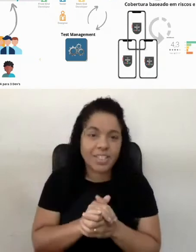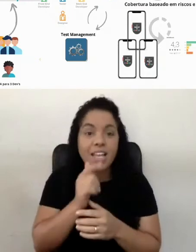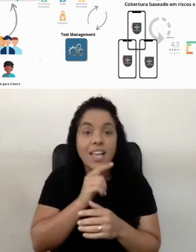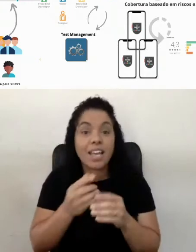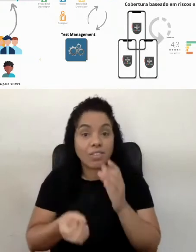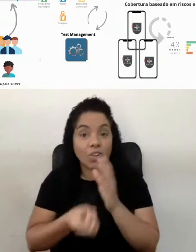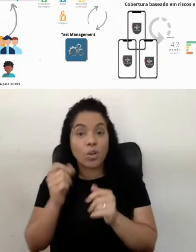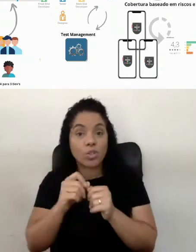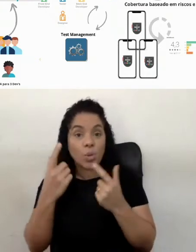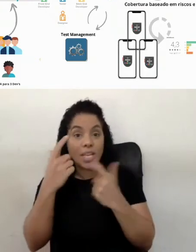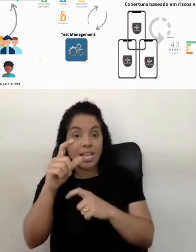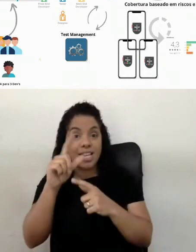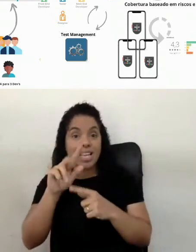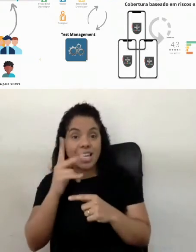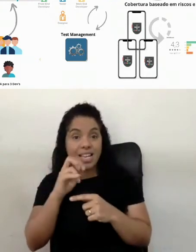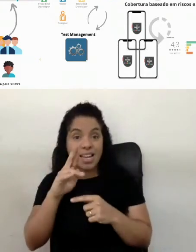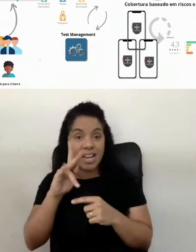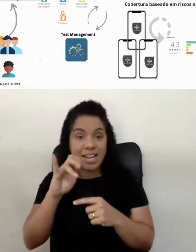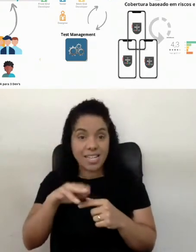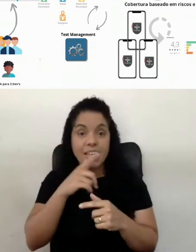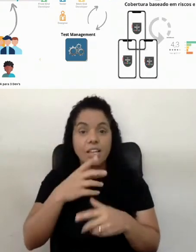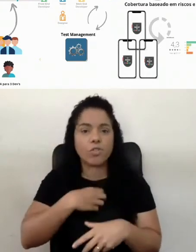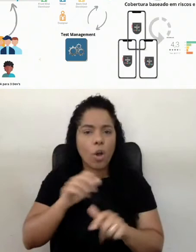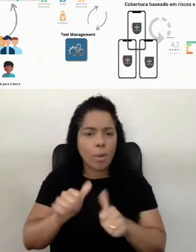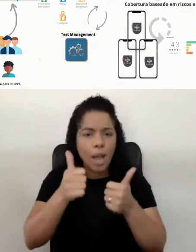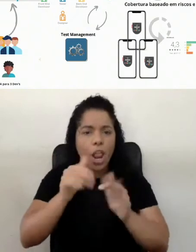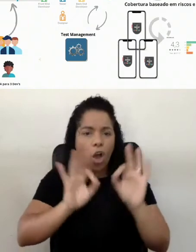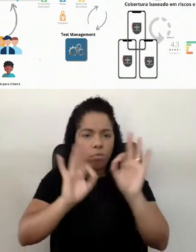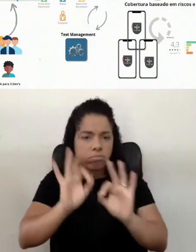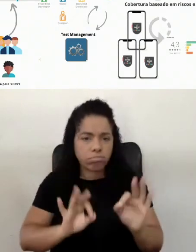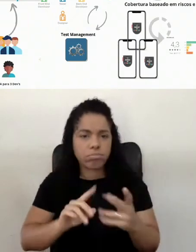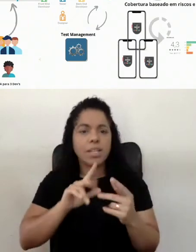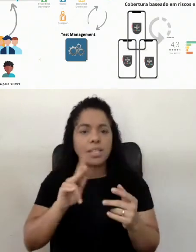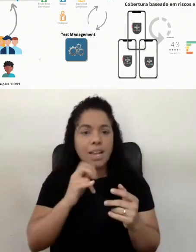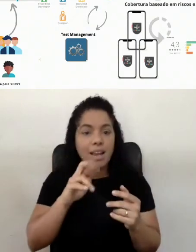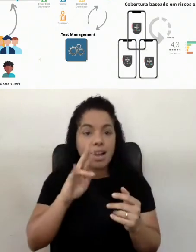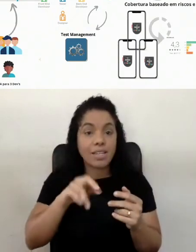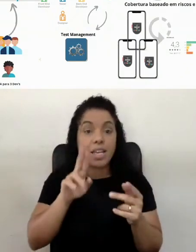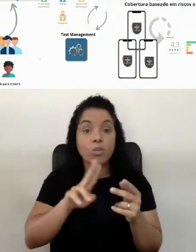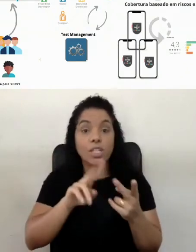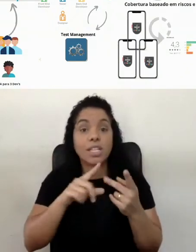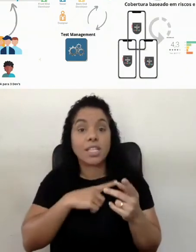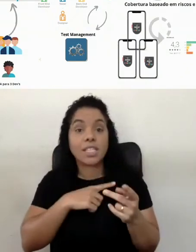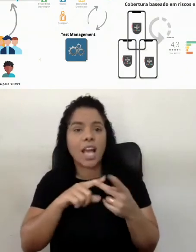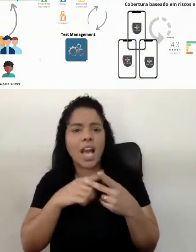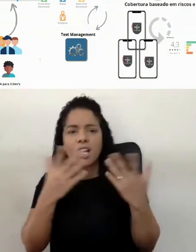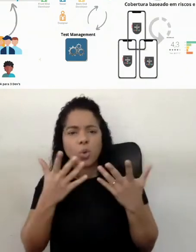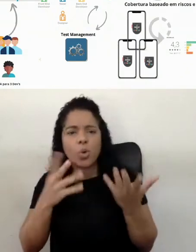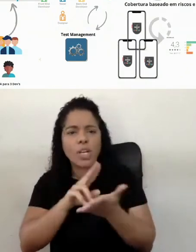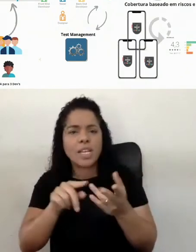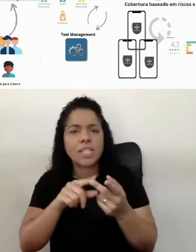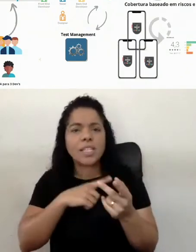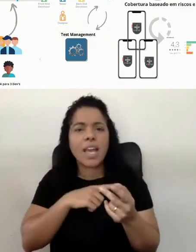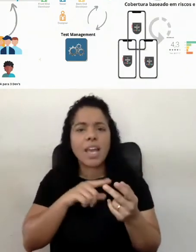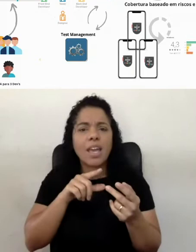GERCs de forma bem melhor estruturada, construir seus GERCs aí usando o Cucumber, enfim, para usar o Cucumber,